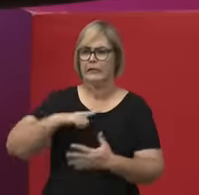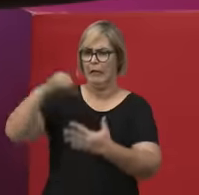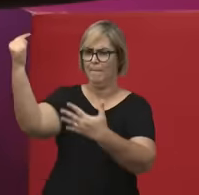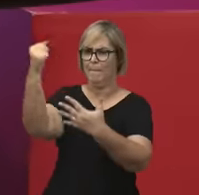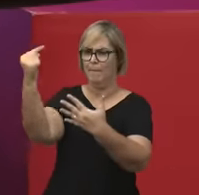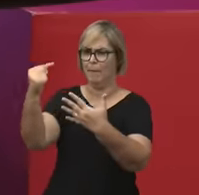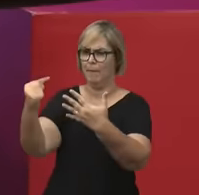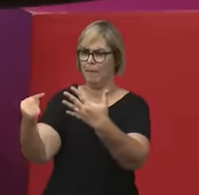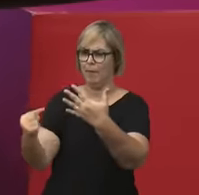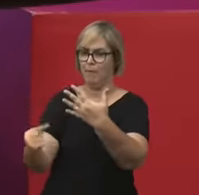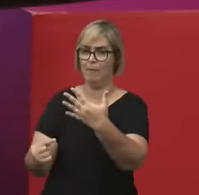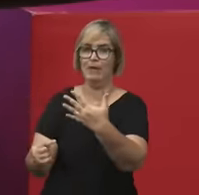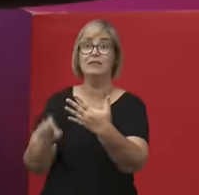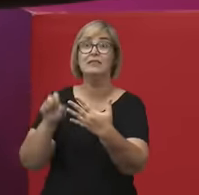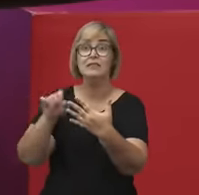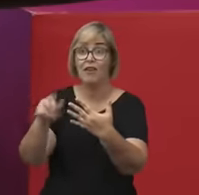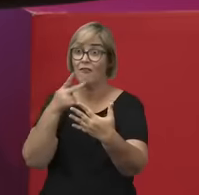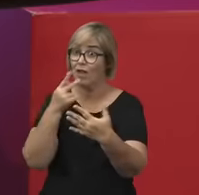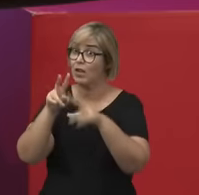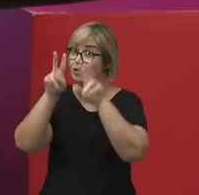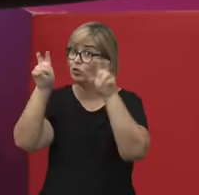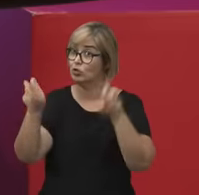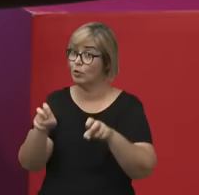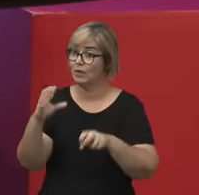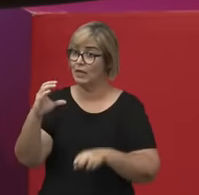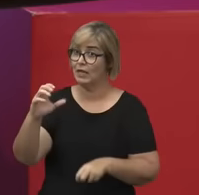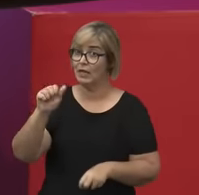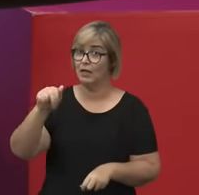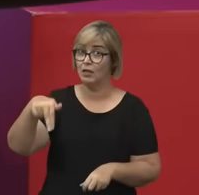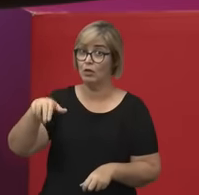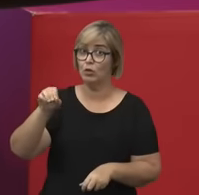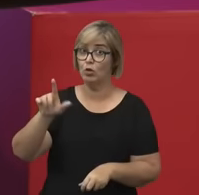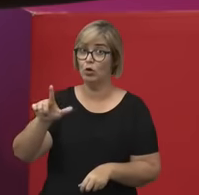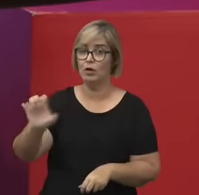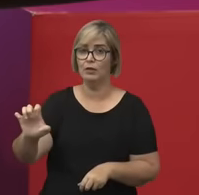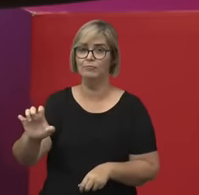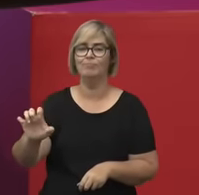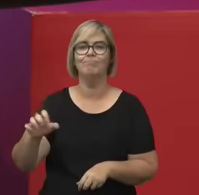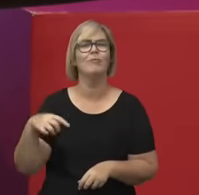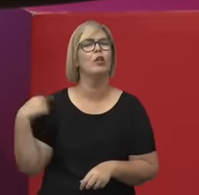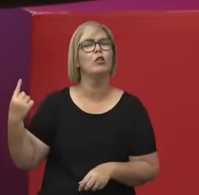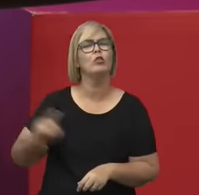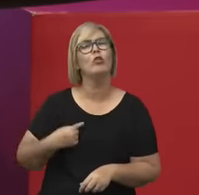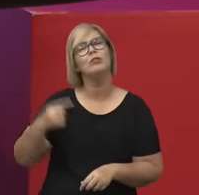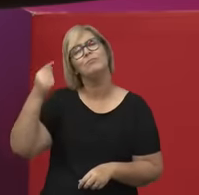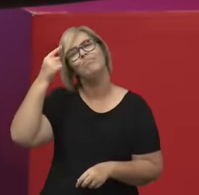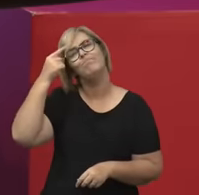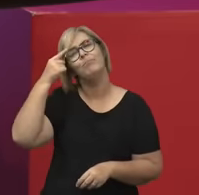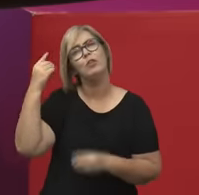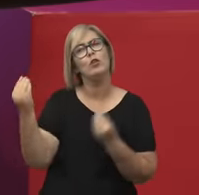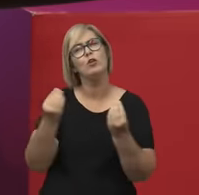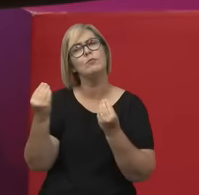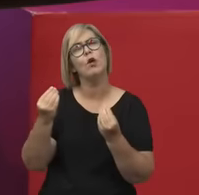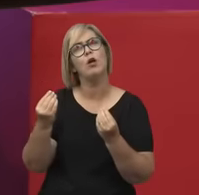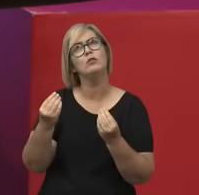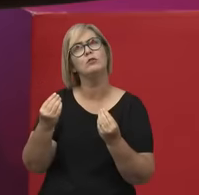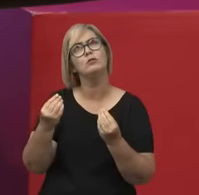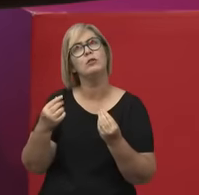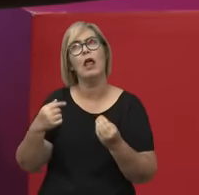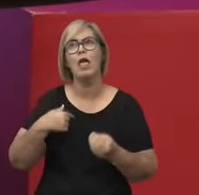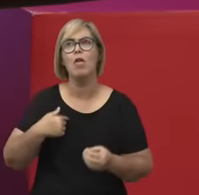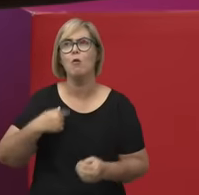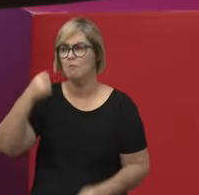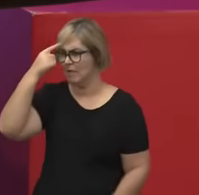fala sobre cânone, então, a gente revela o nosso posicionamento, a gente revela quem a gente acha